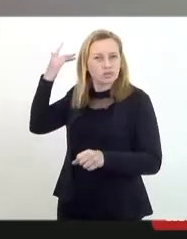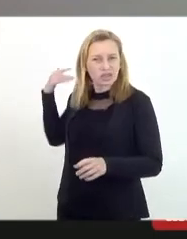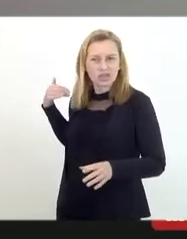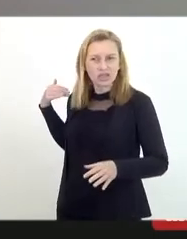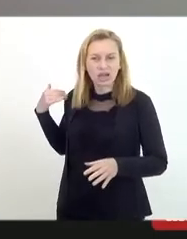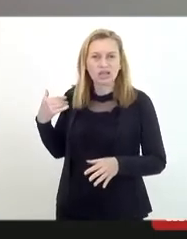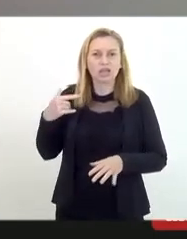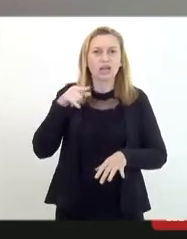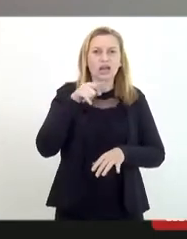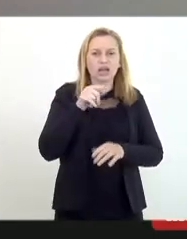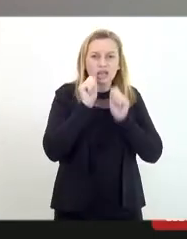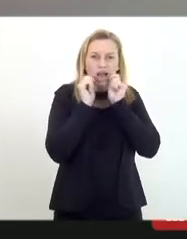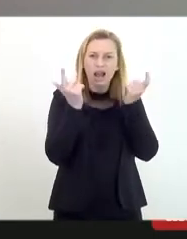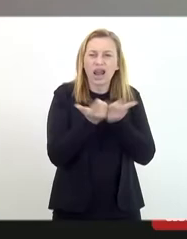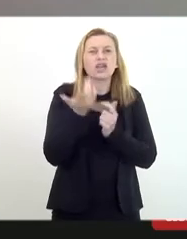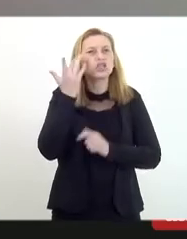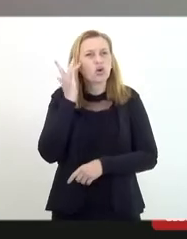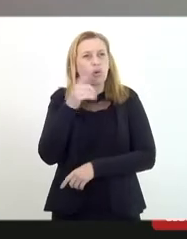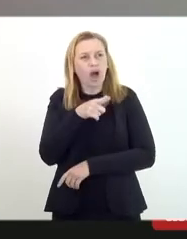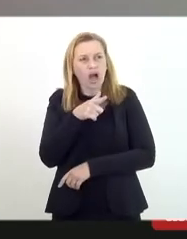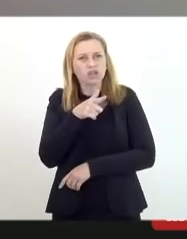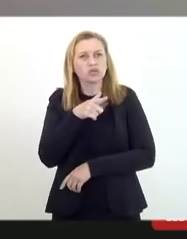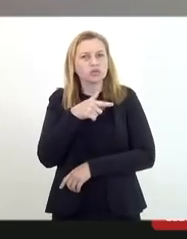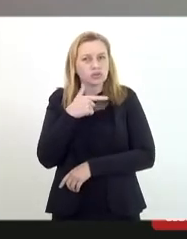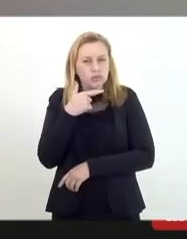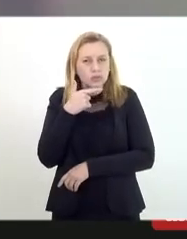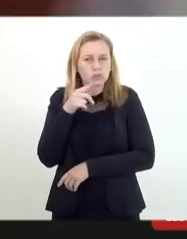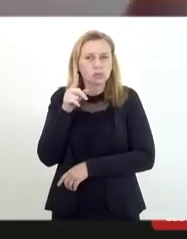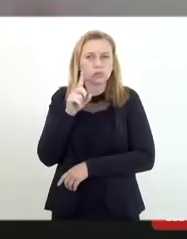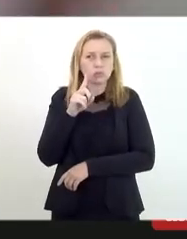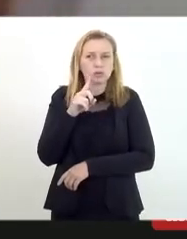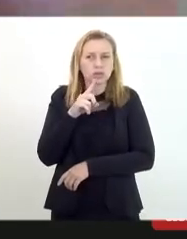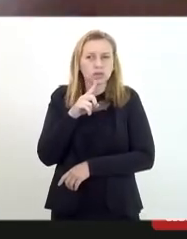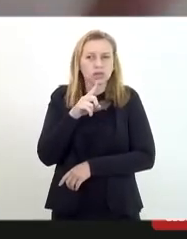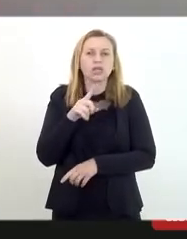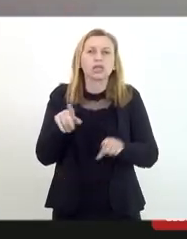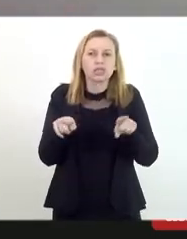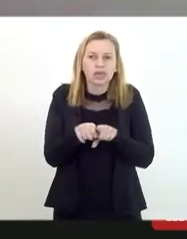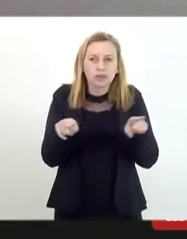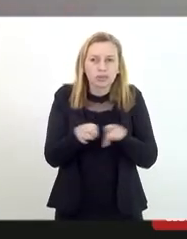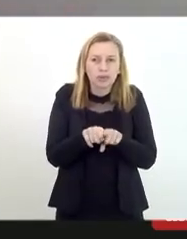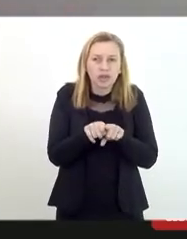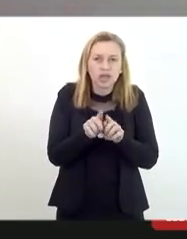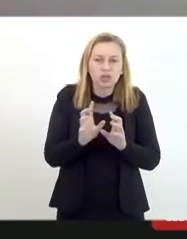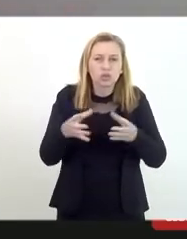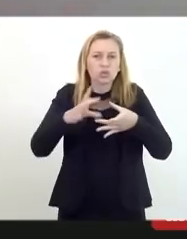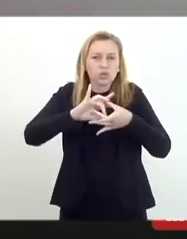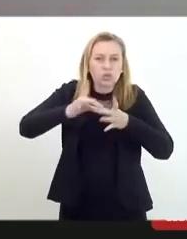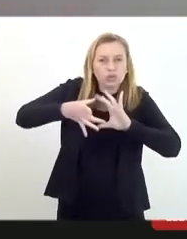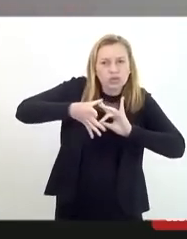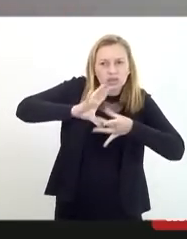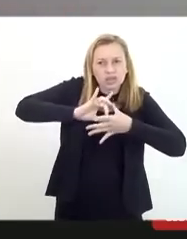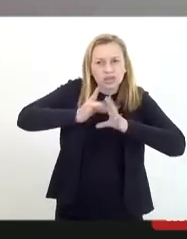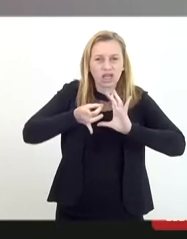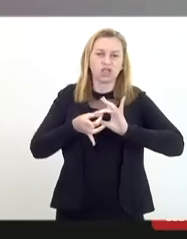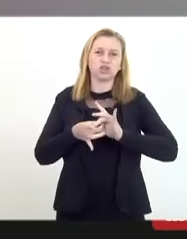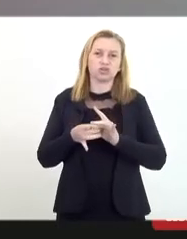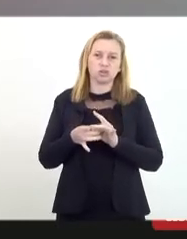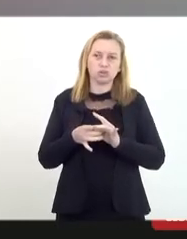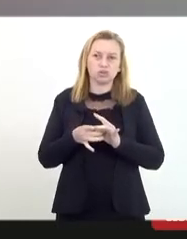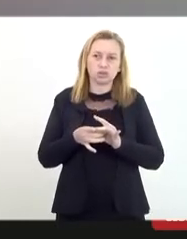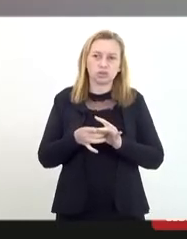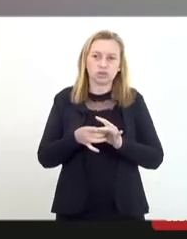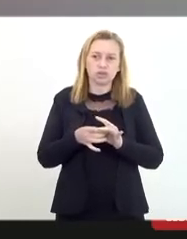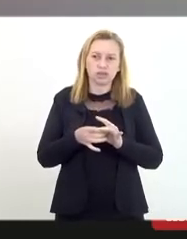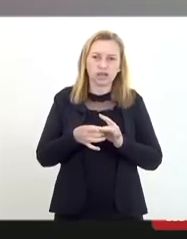aí na LERJ, se não me engano, se não me falha da memória, também no âmbito daquele contexto onde estava muito em voga esses